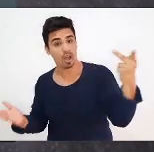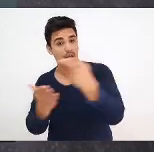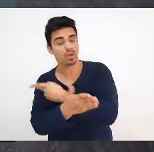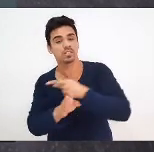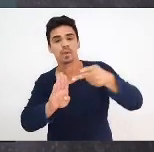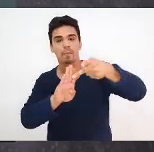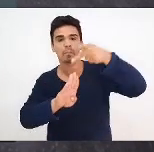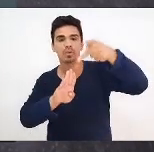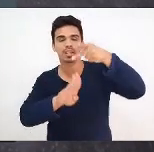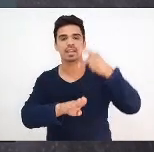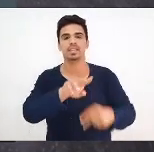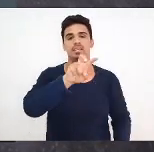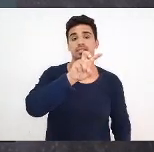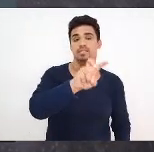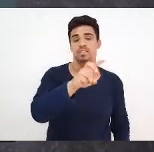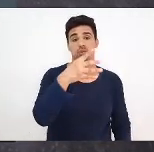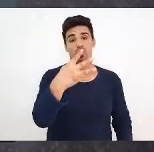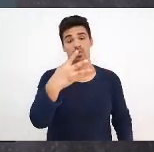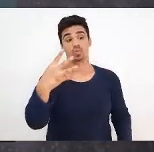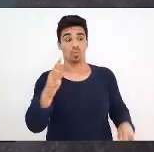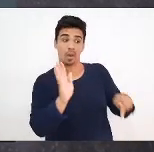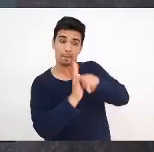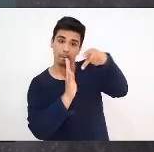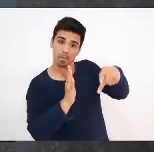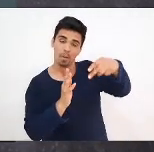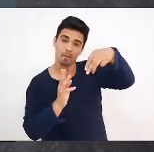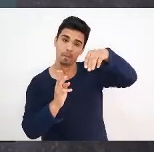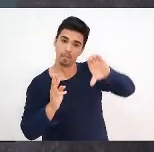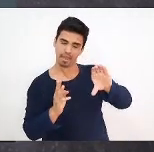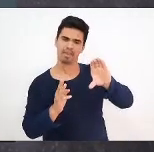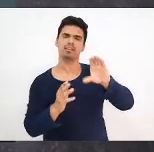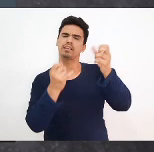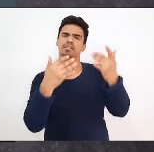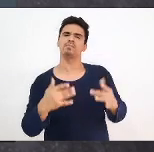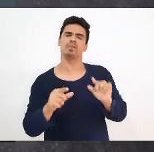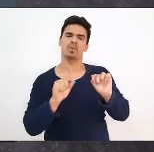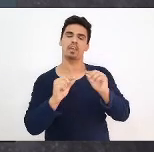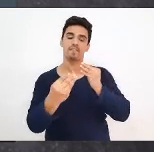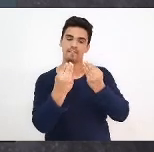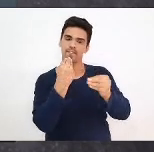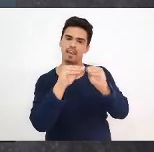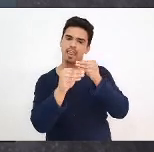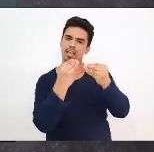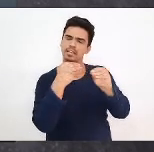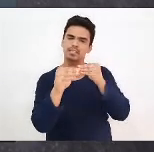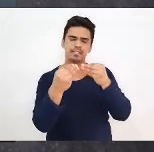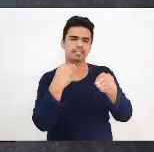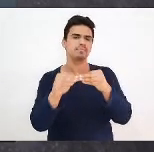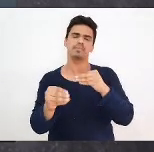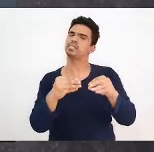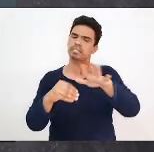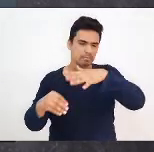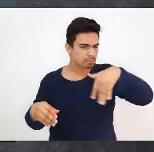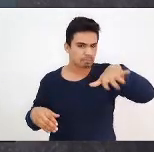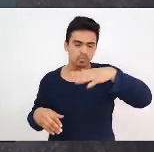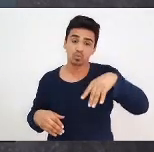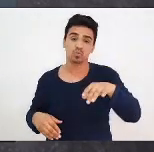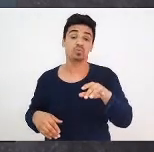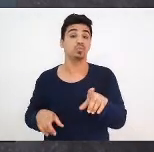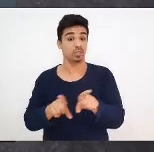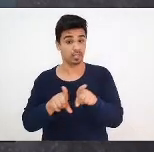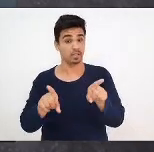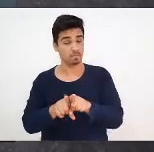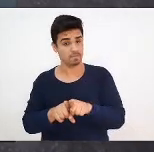do MEC que flexibiliza tudo e afirma que